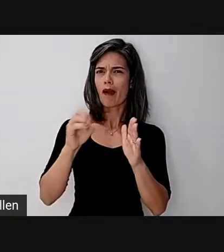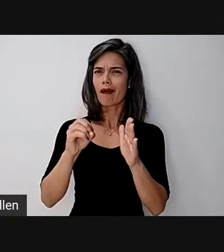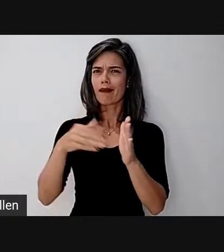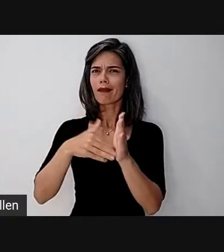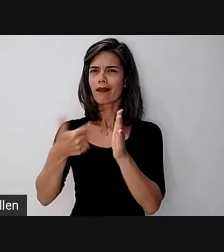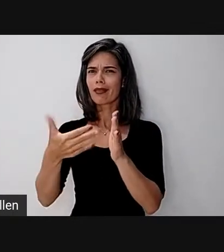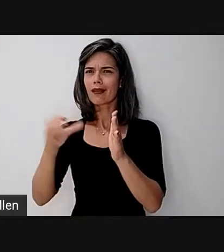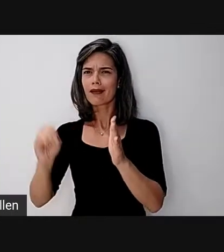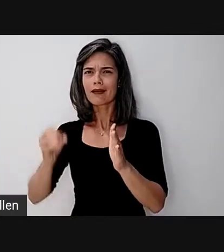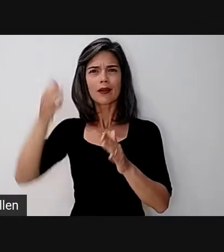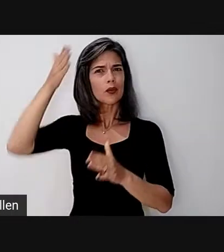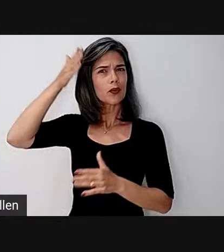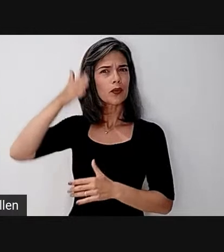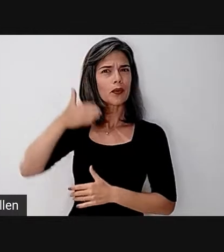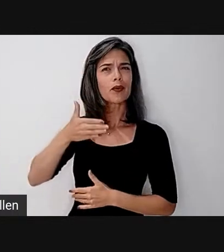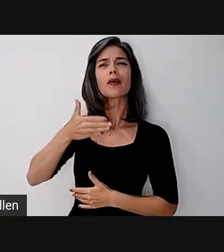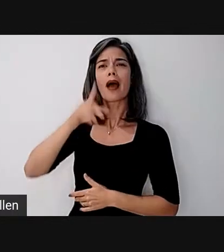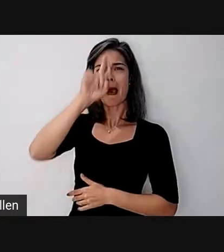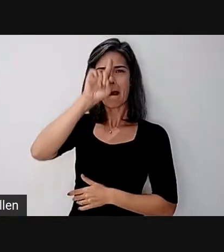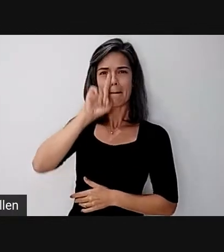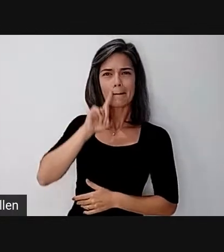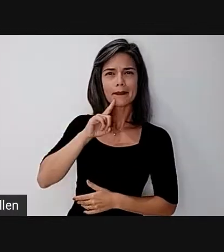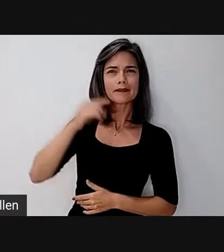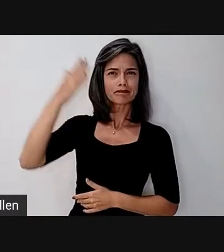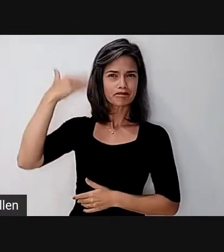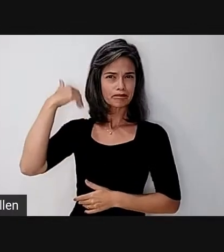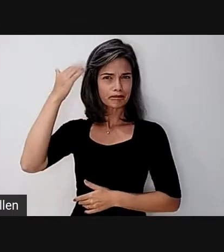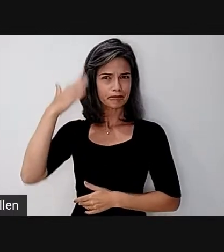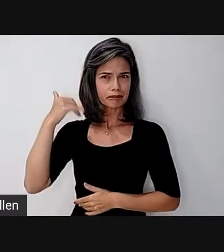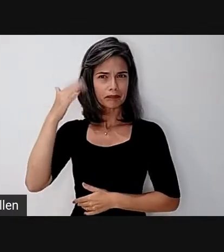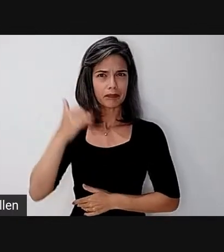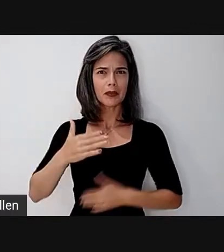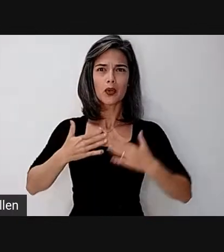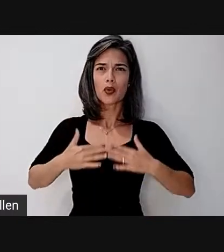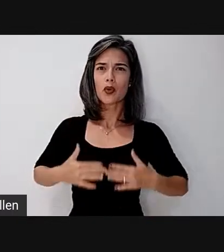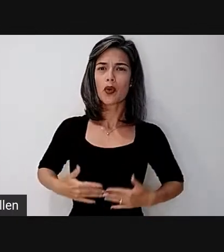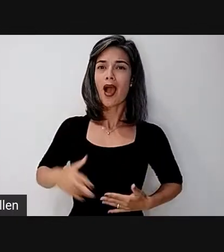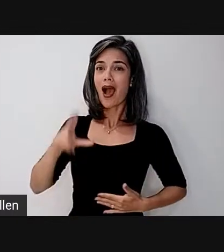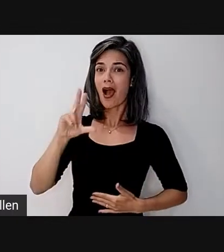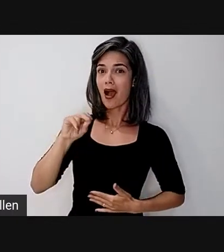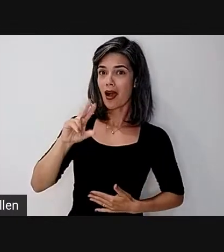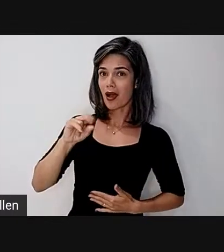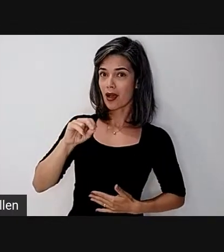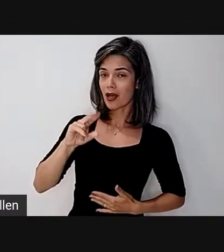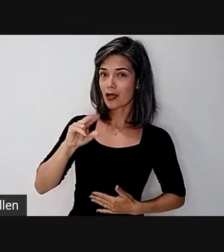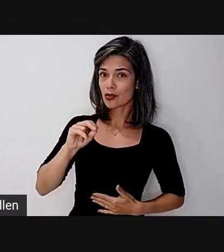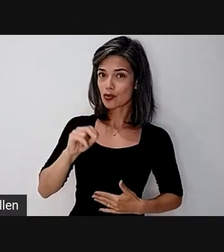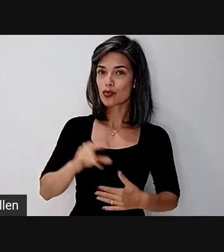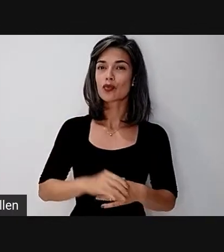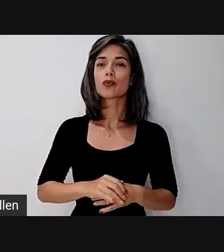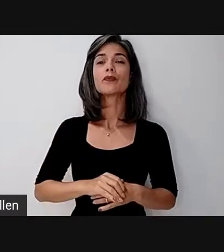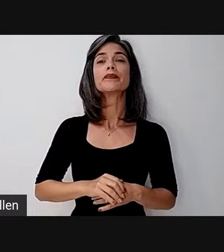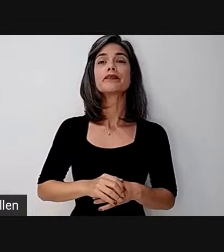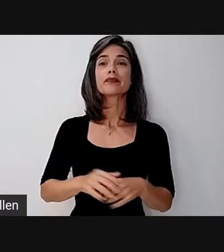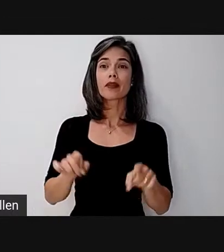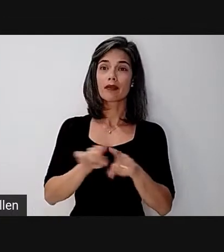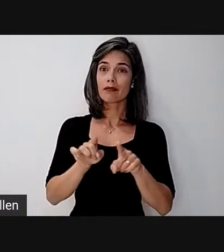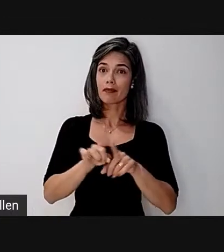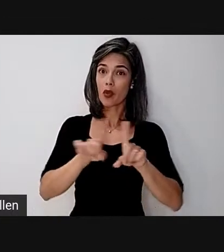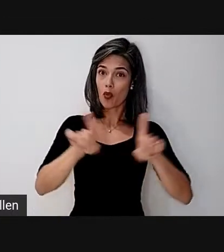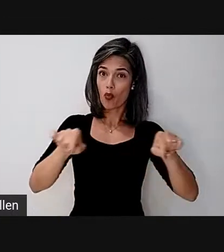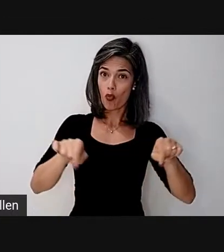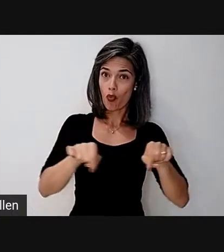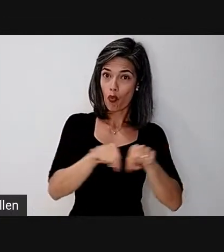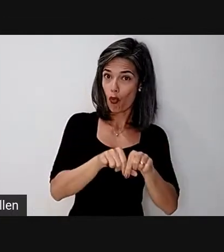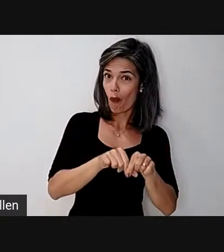mechas moiras e uso óculos. Estou usando o vestido azul, jeans claro. Estou em um quarto que está funcionando